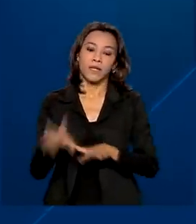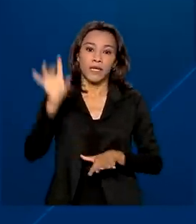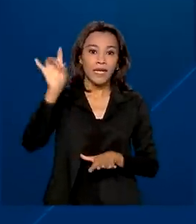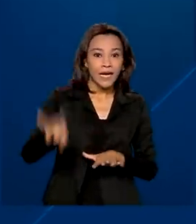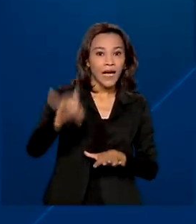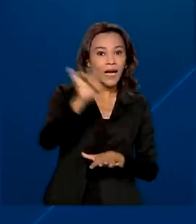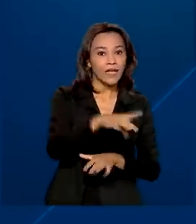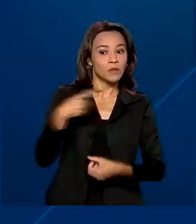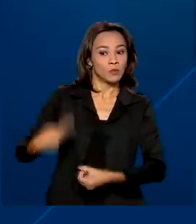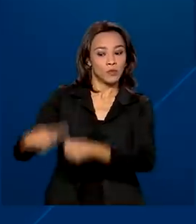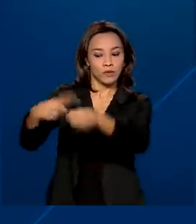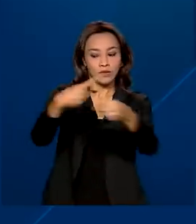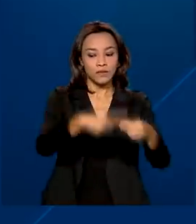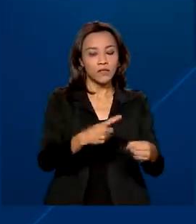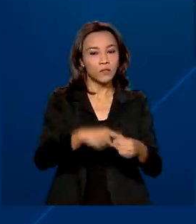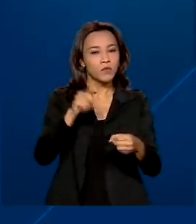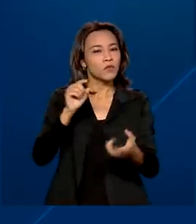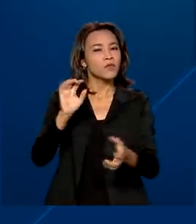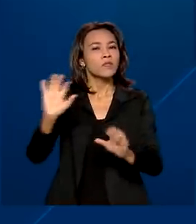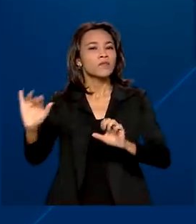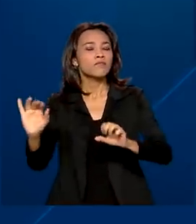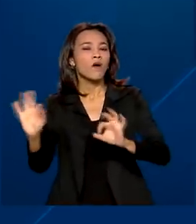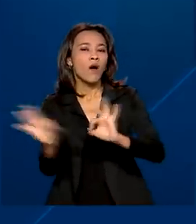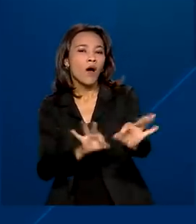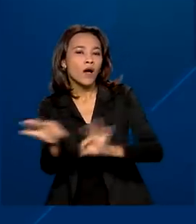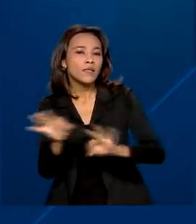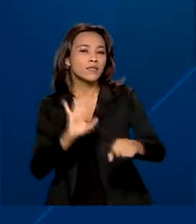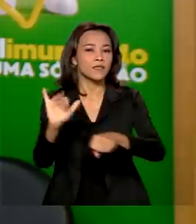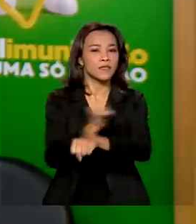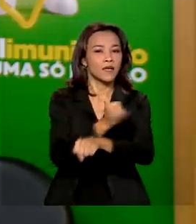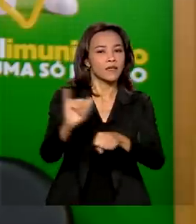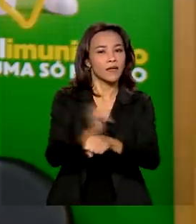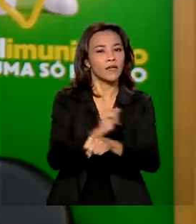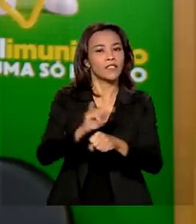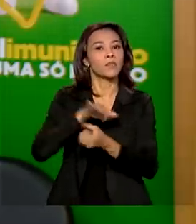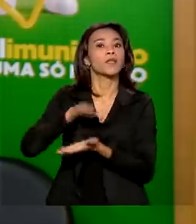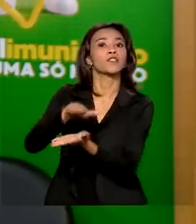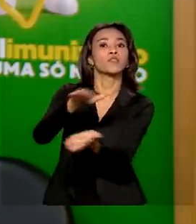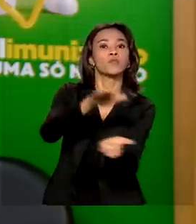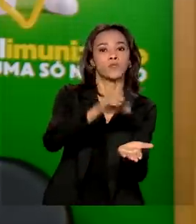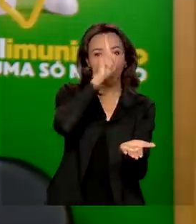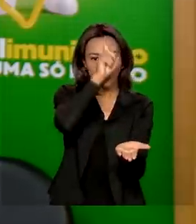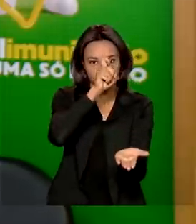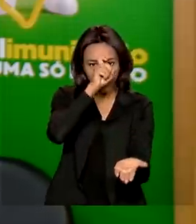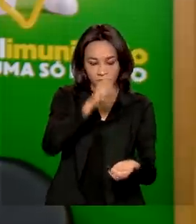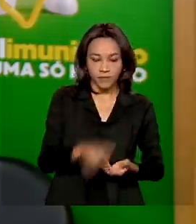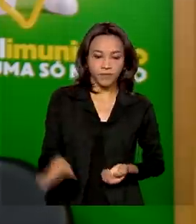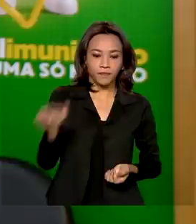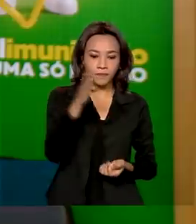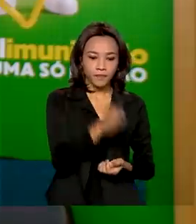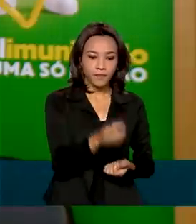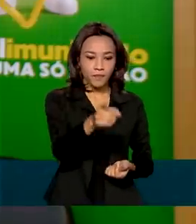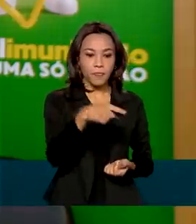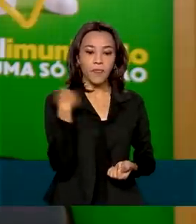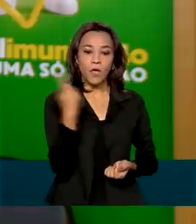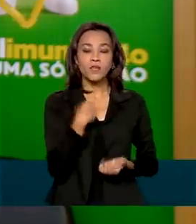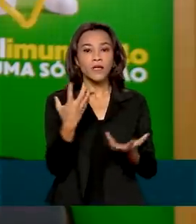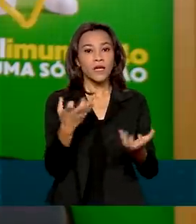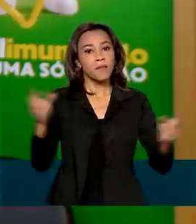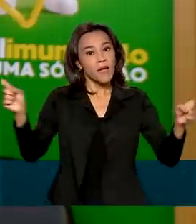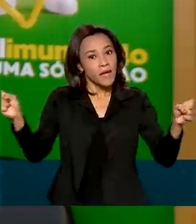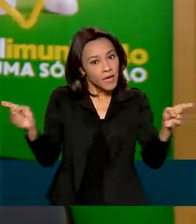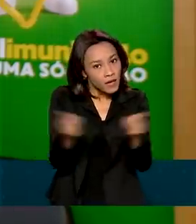define a estratégia de aplicação nos postos de saúde. Estamos o tempo todo buscando encurtar esse período de retenção,